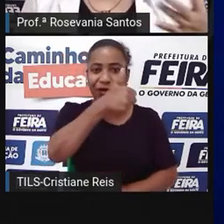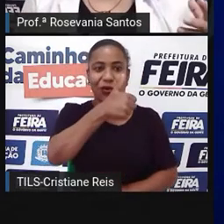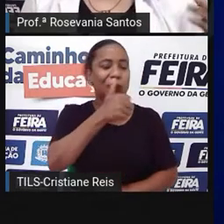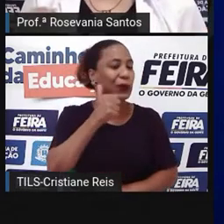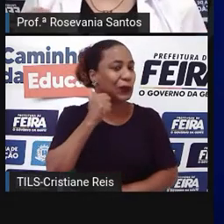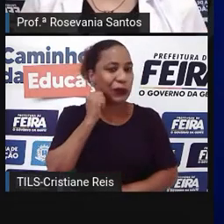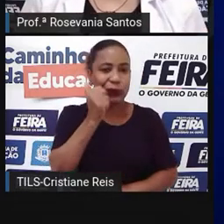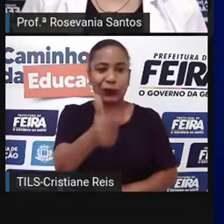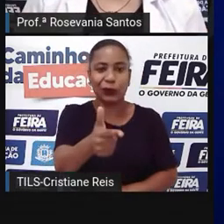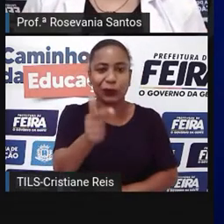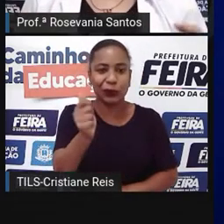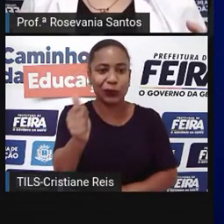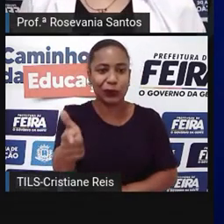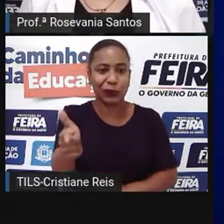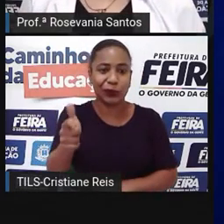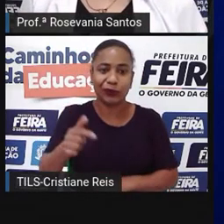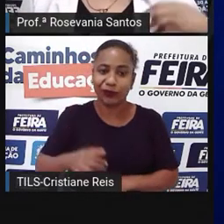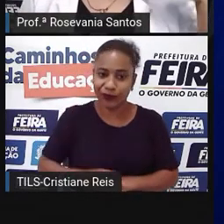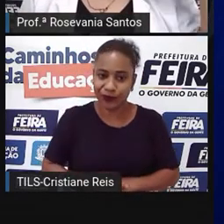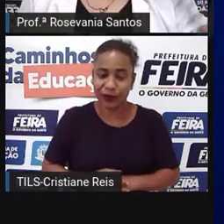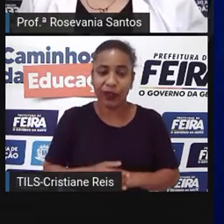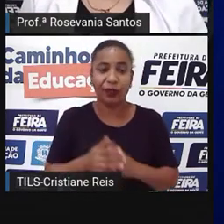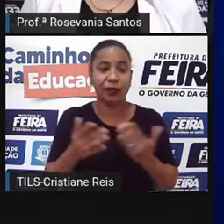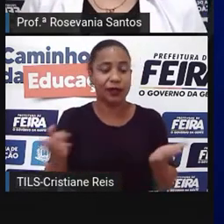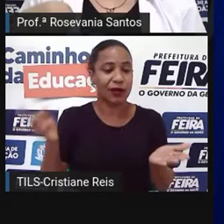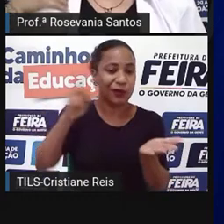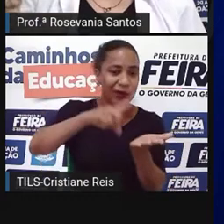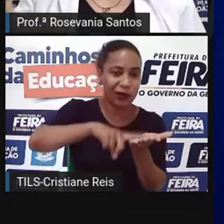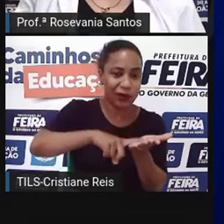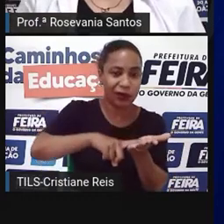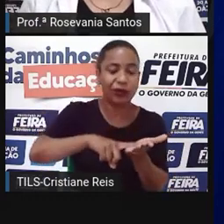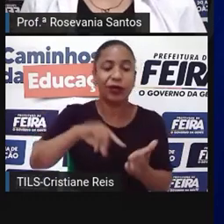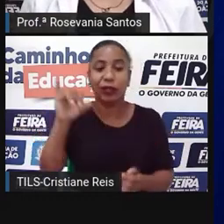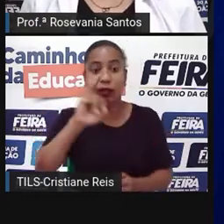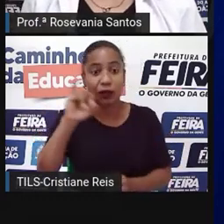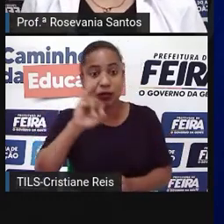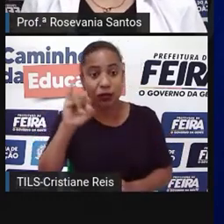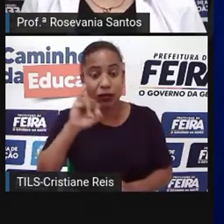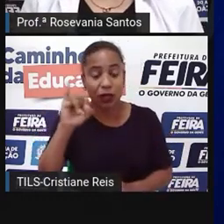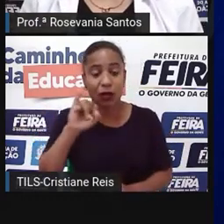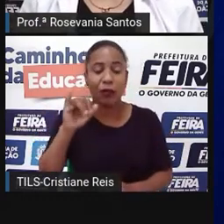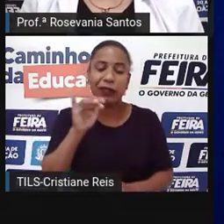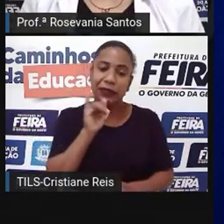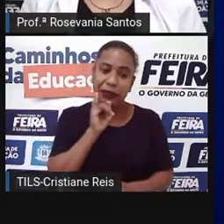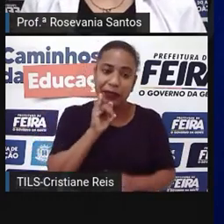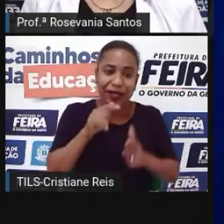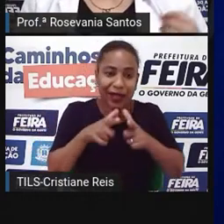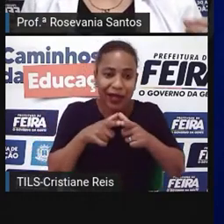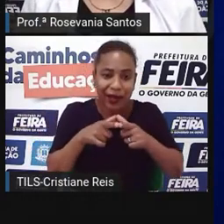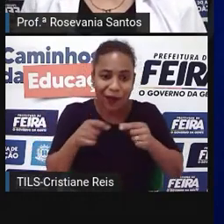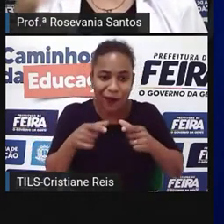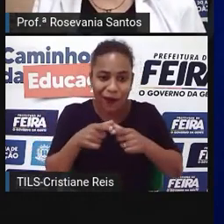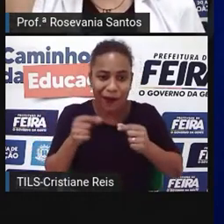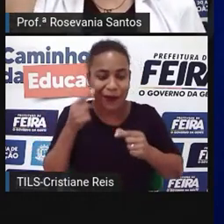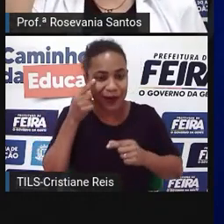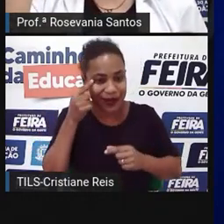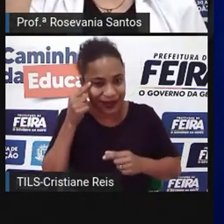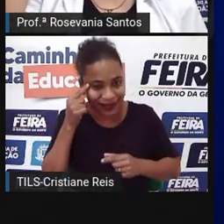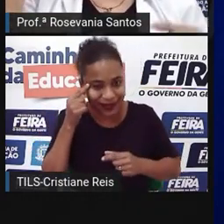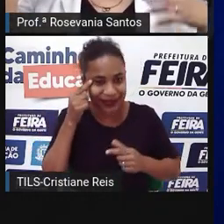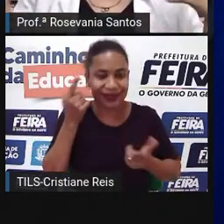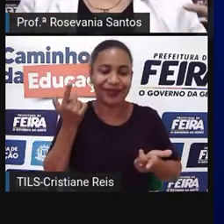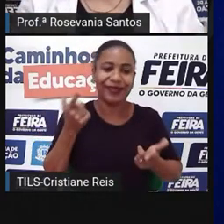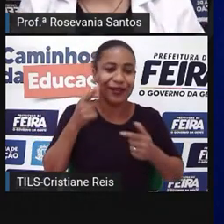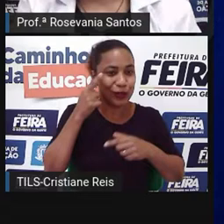acordos internacionais, né, com o Japão, com algumas cidades chinesas,